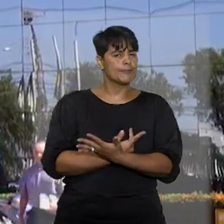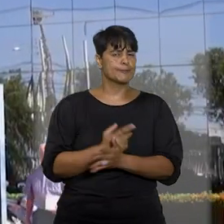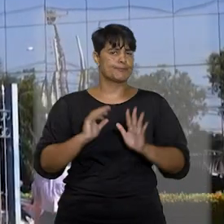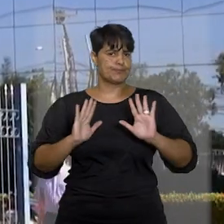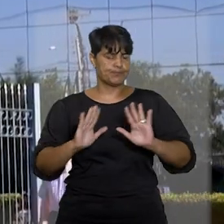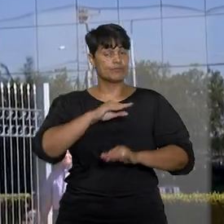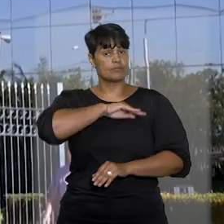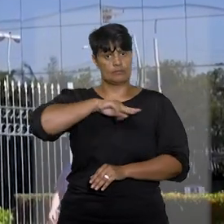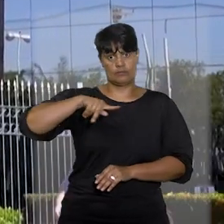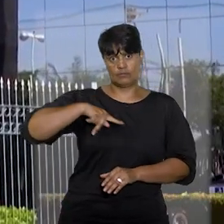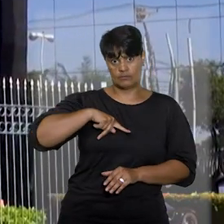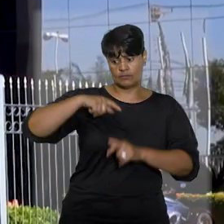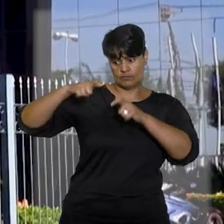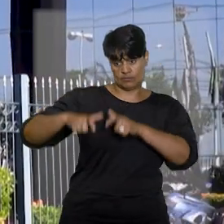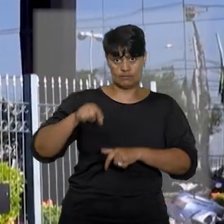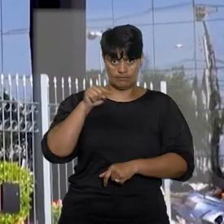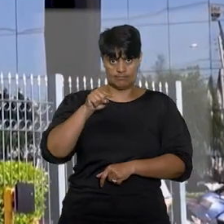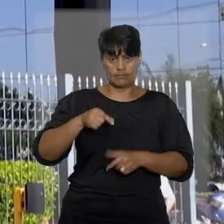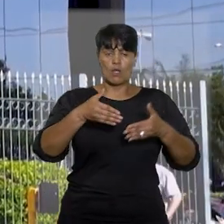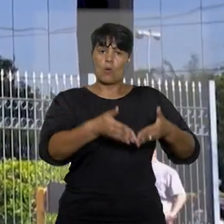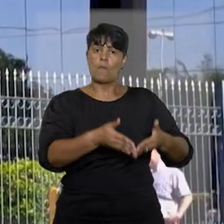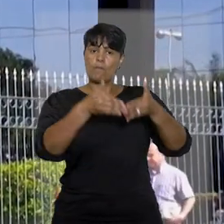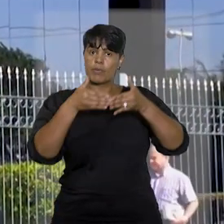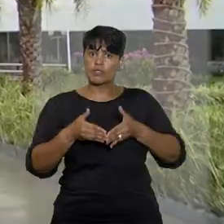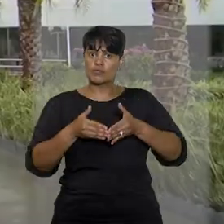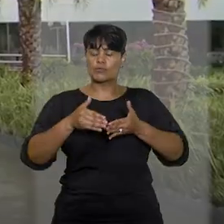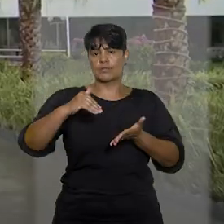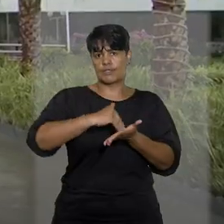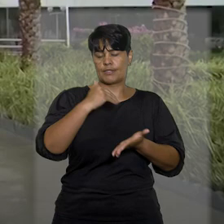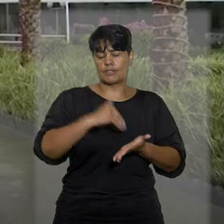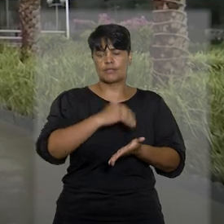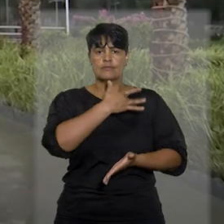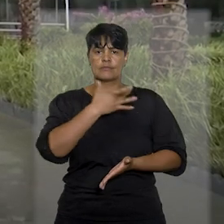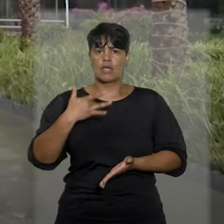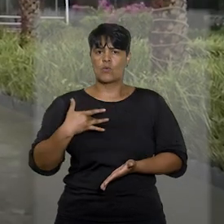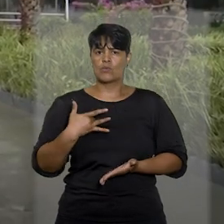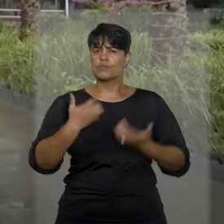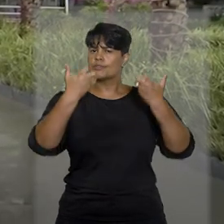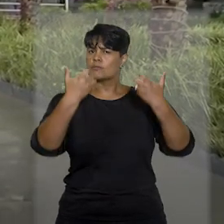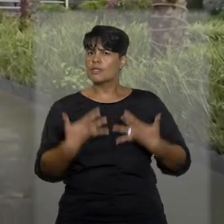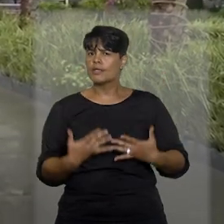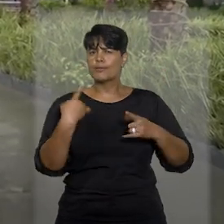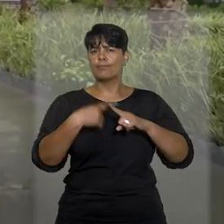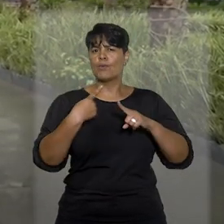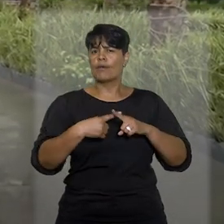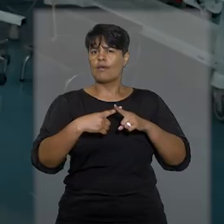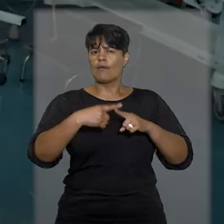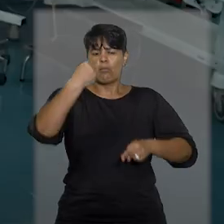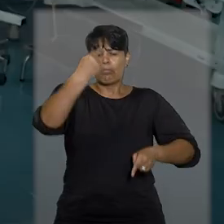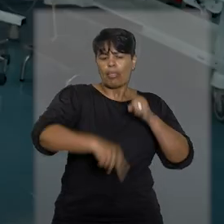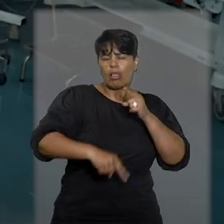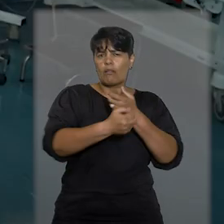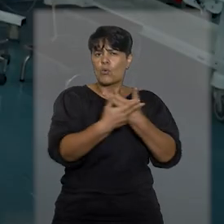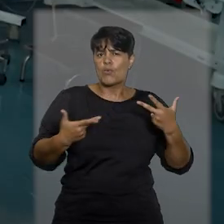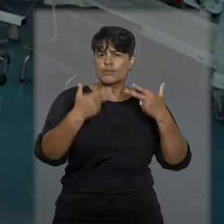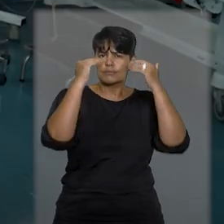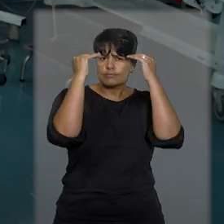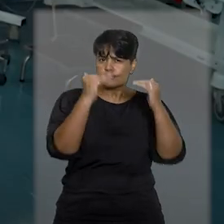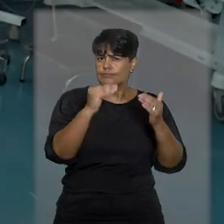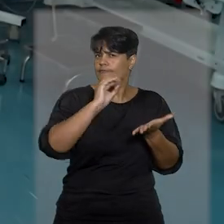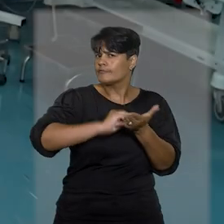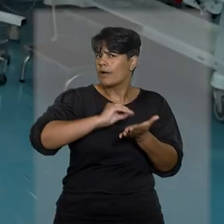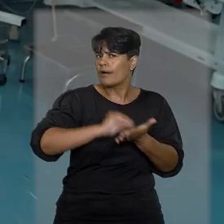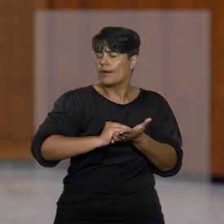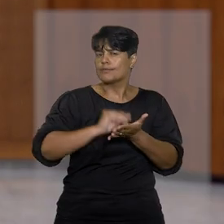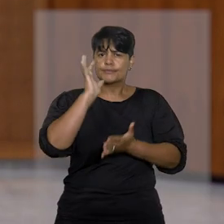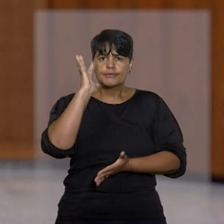Ministério Público de Mato Grosso entrou com pedido de intervenção na Secretaria de Saúde, alegando descumprimento reiterado de decisões